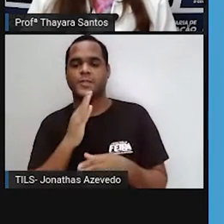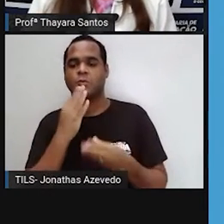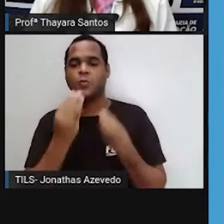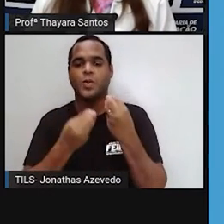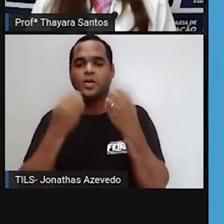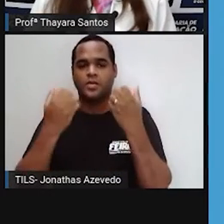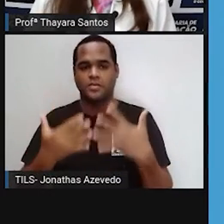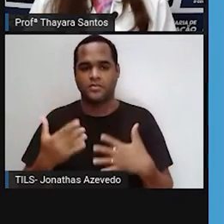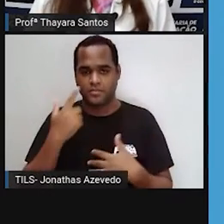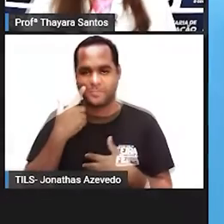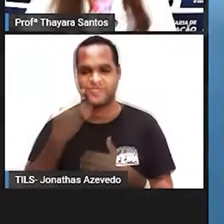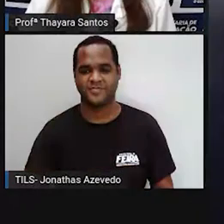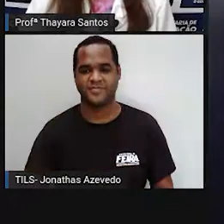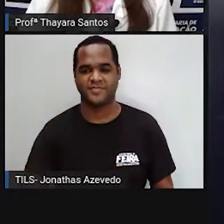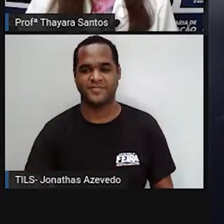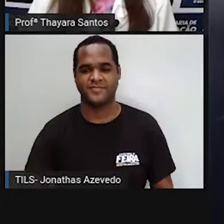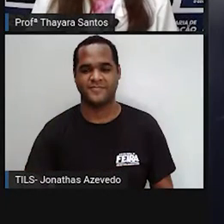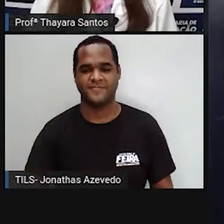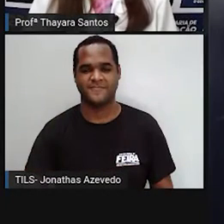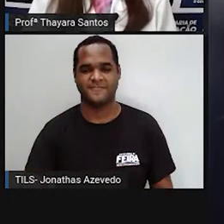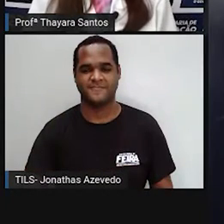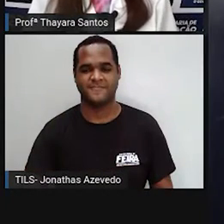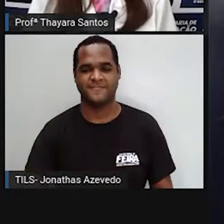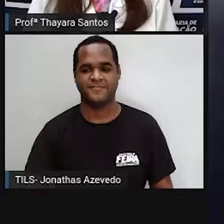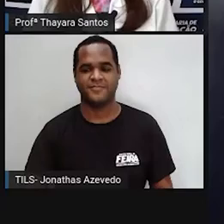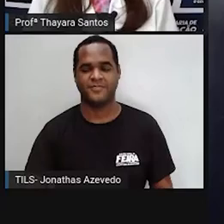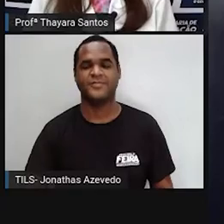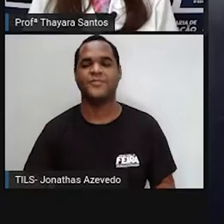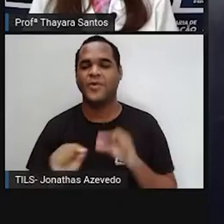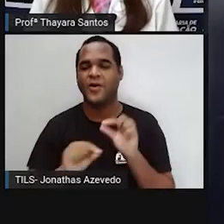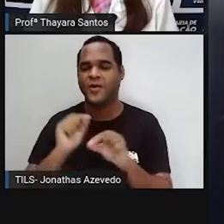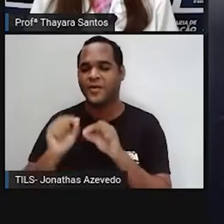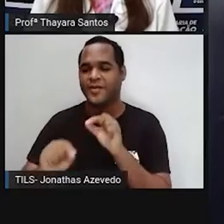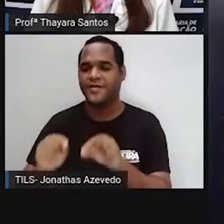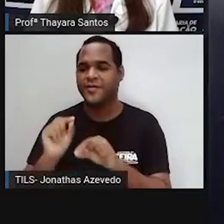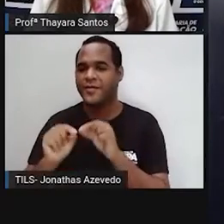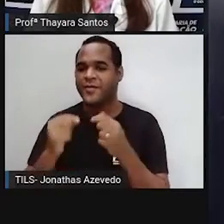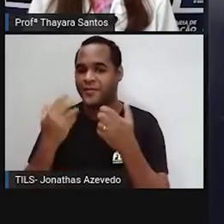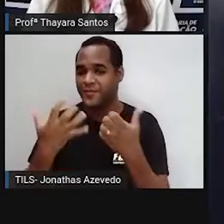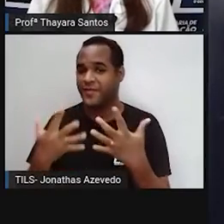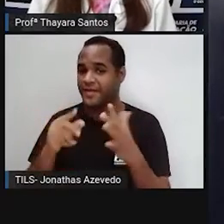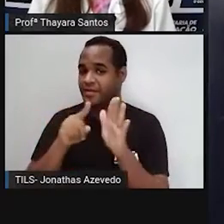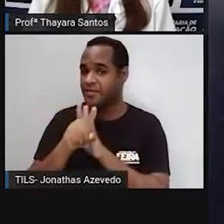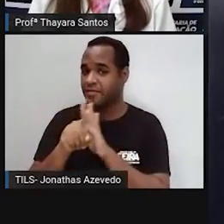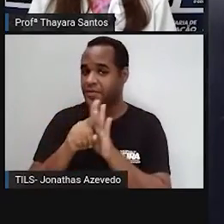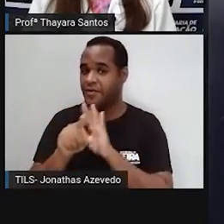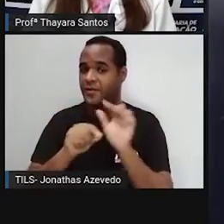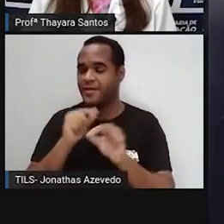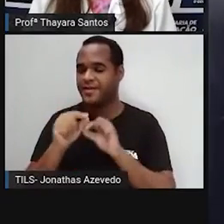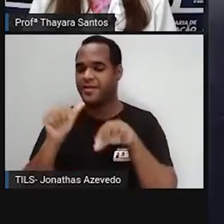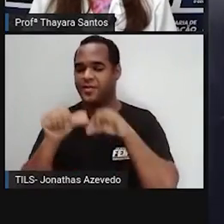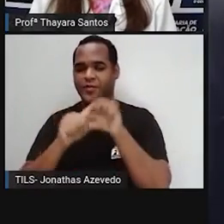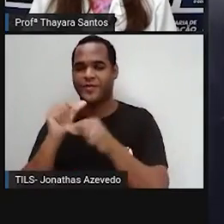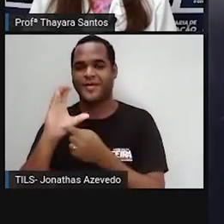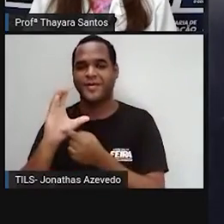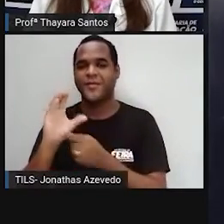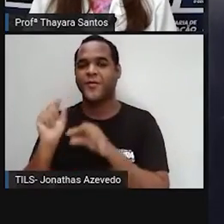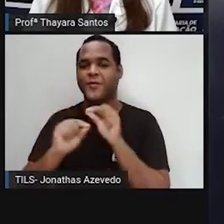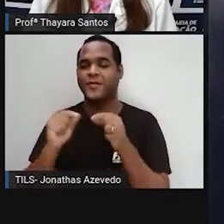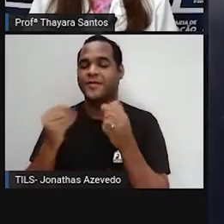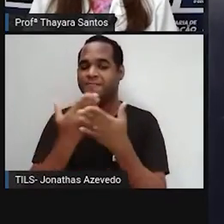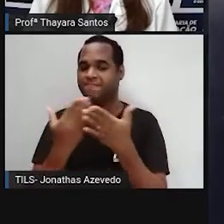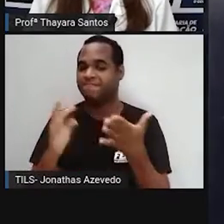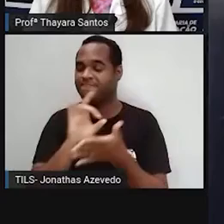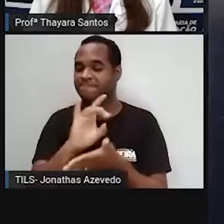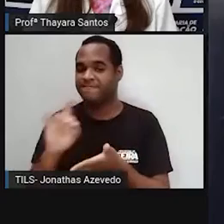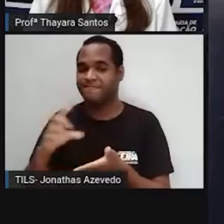pouquinho com a doutora Luisa. Oi, pessoal, tudo bom? Eu vim responder algumas perguntas sobre mudanças climáticas para vocês. Então, vamos